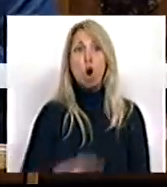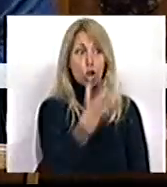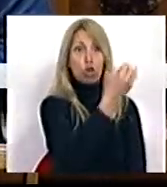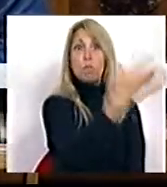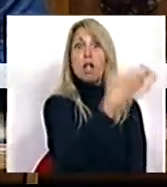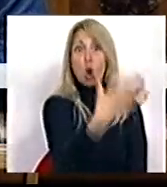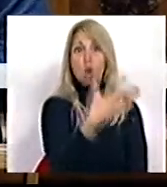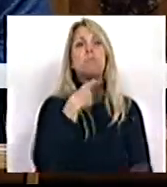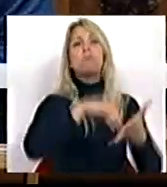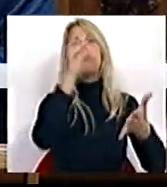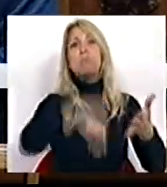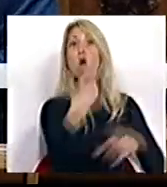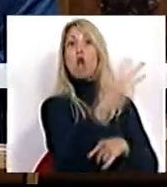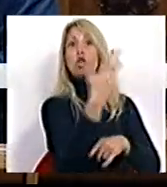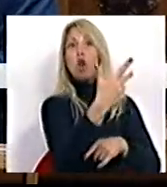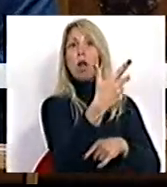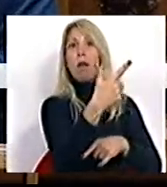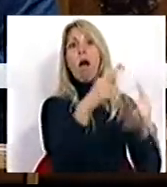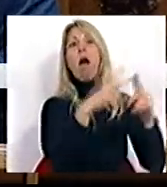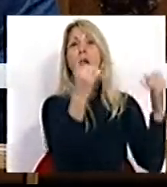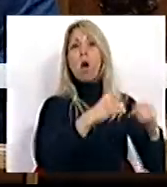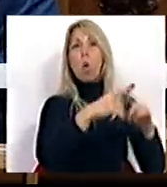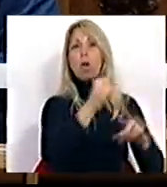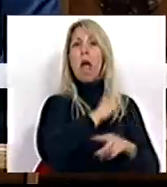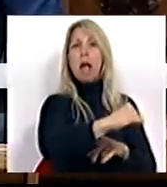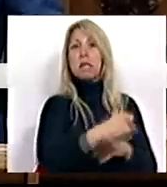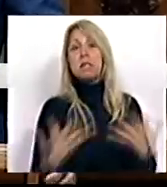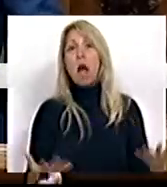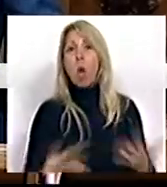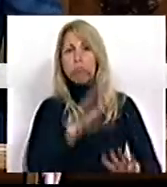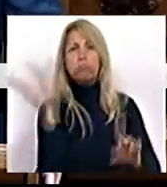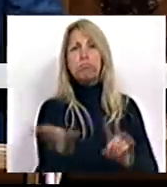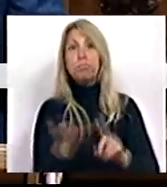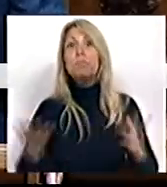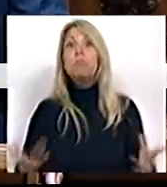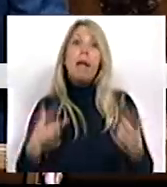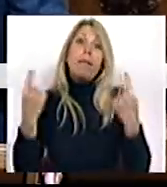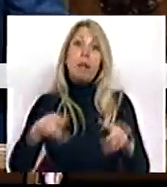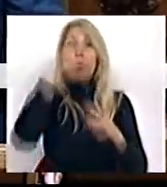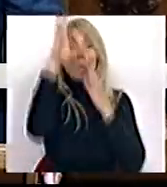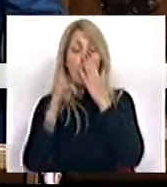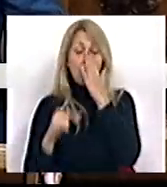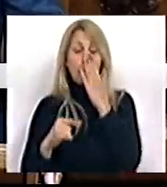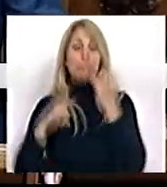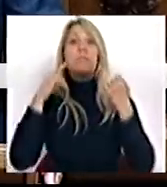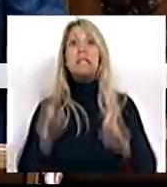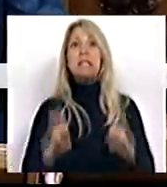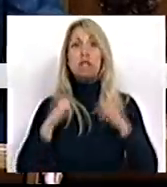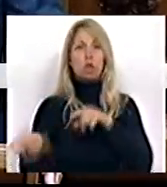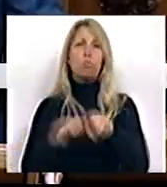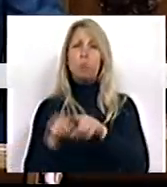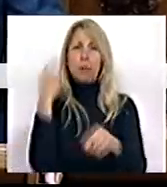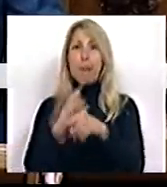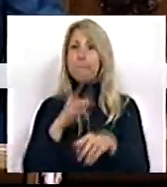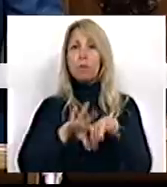as troicas o Pacto de Agressão. Mas, apesar desse agravamento da situação nacional, temos um Governo que insiste na mesma política